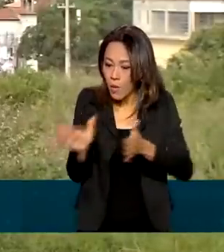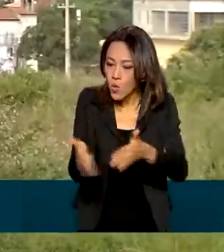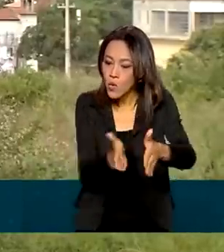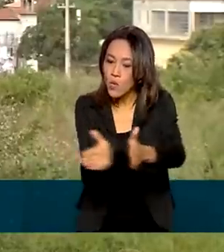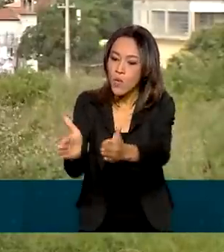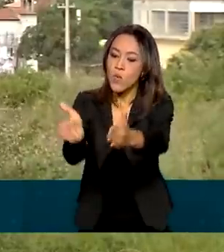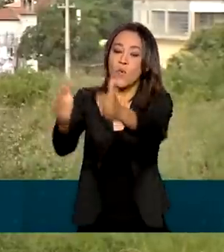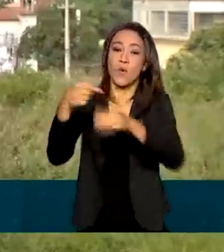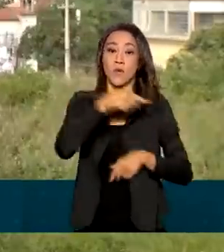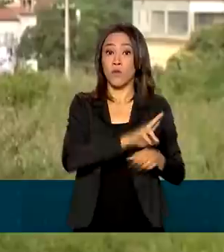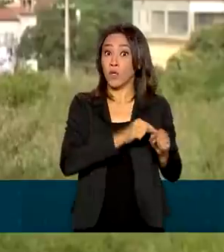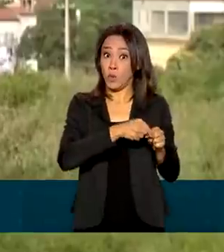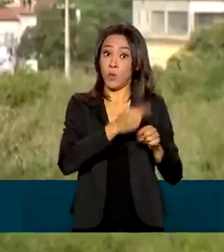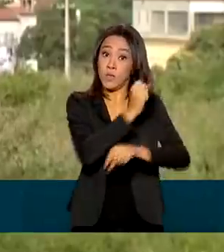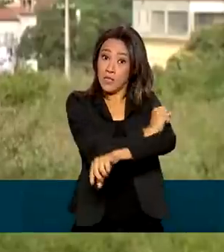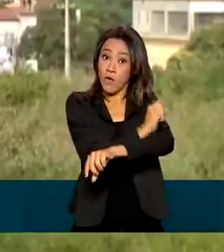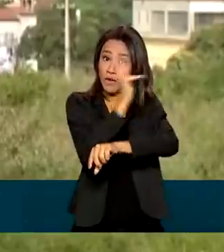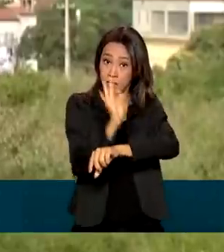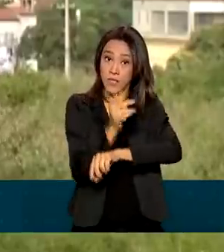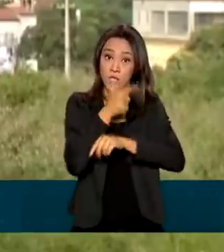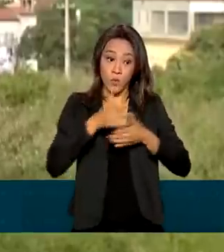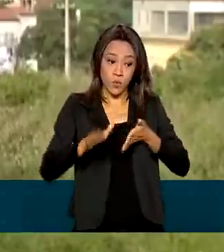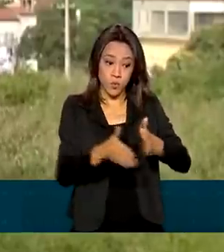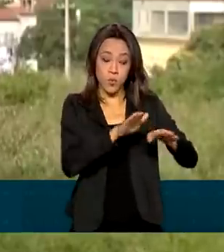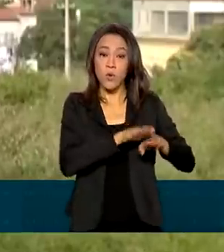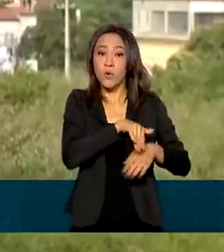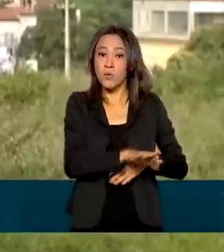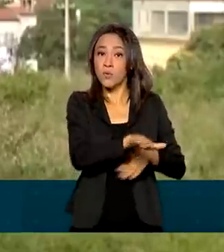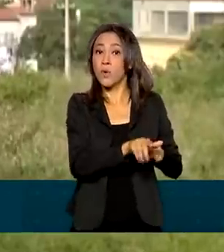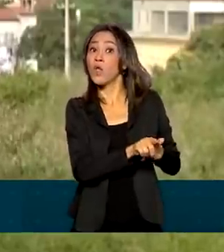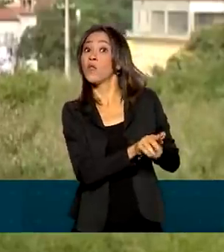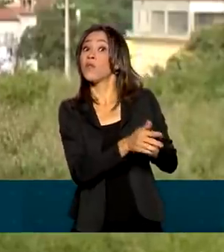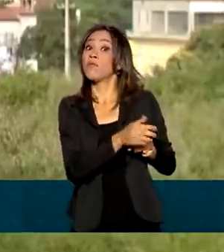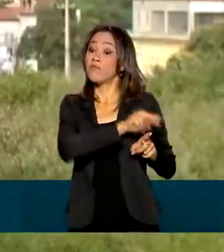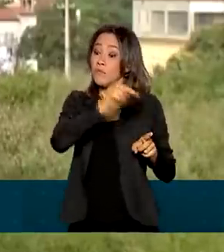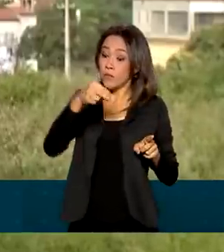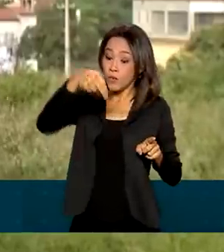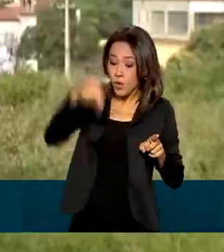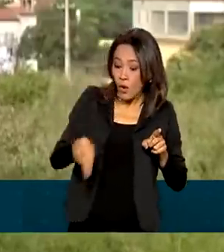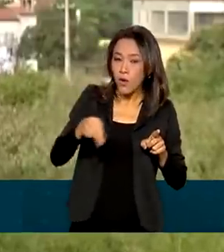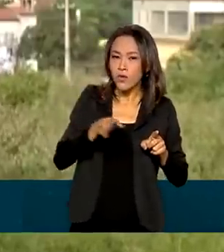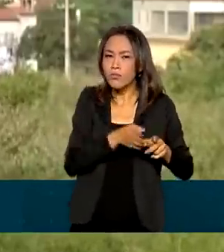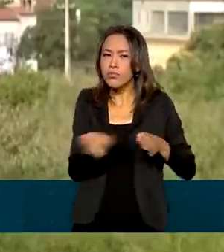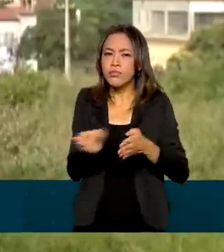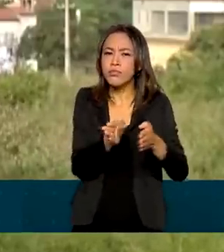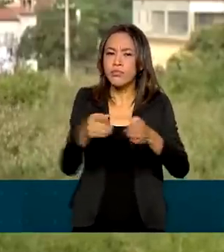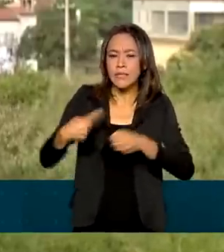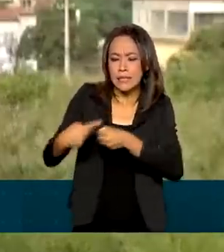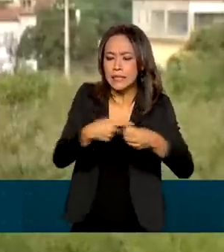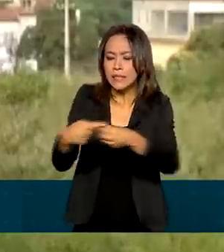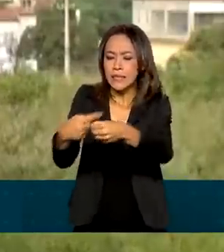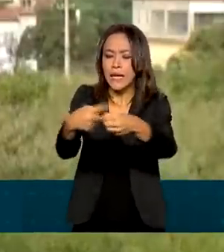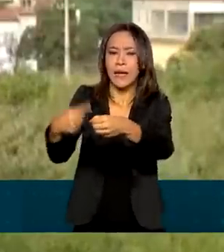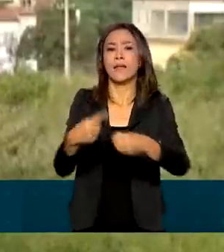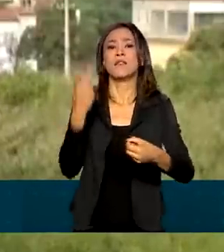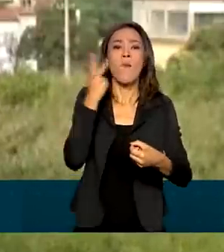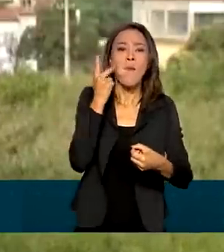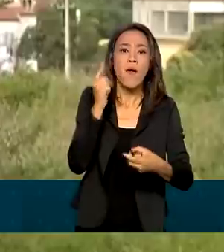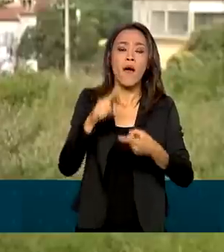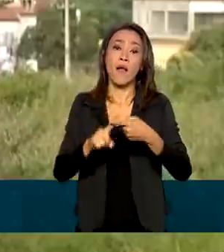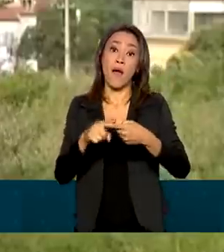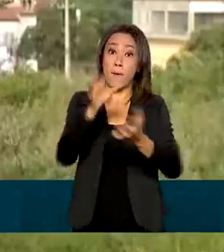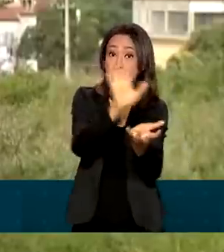Francisco a 54 municípios do estado do Ceará, Pernambuco e também Rio Grande do Norte, beneficiando cerca de 750